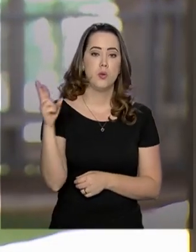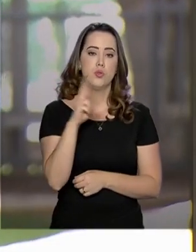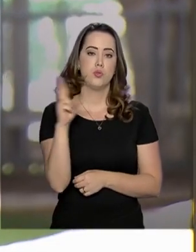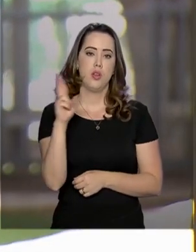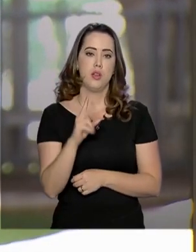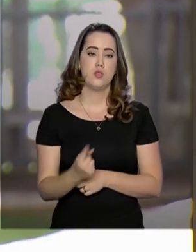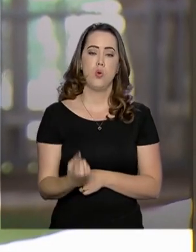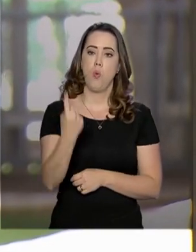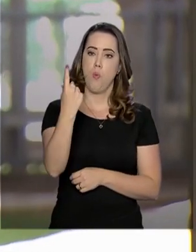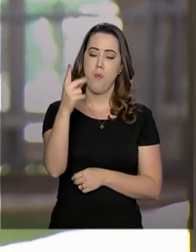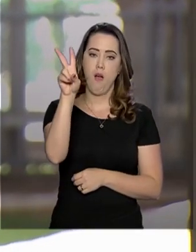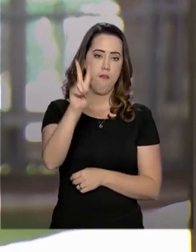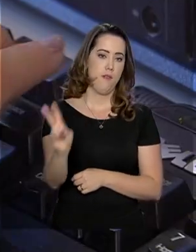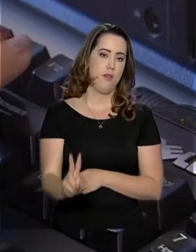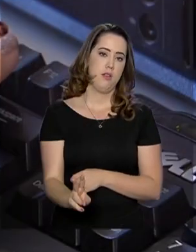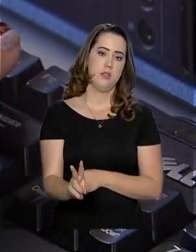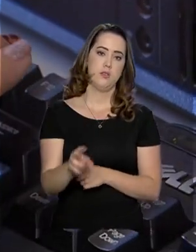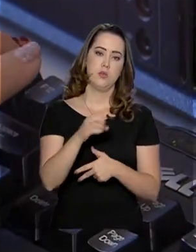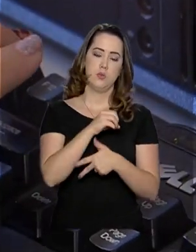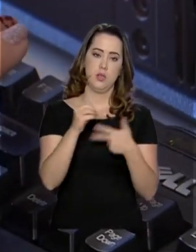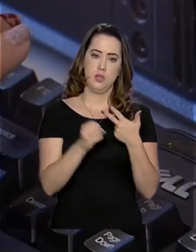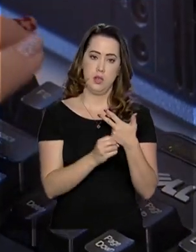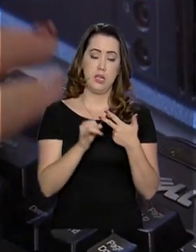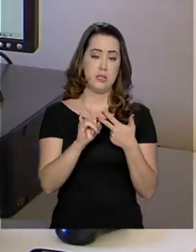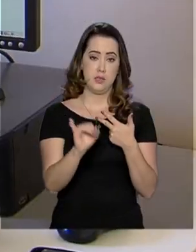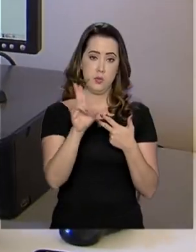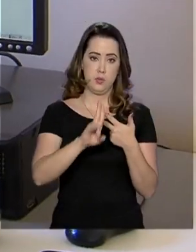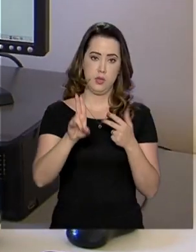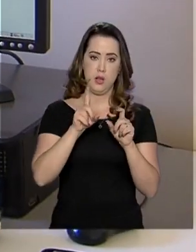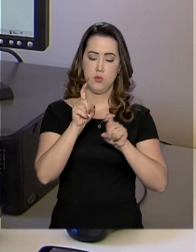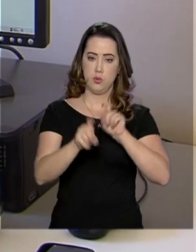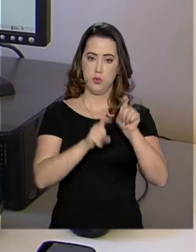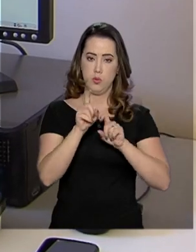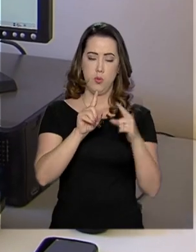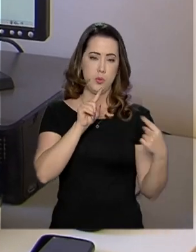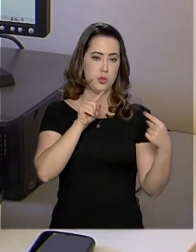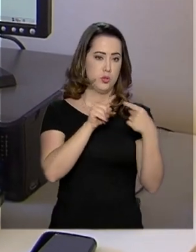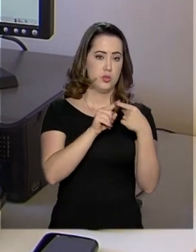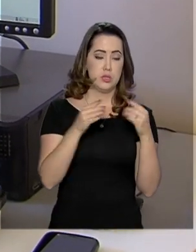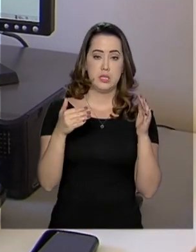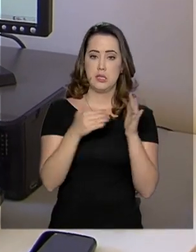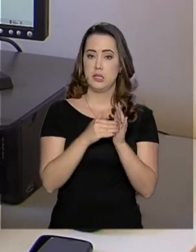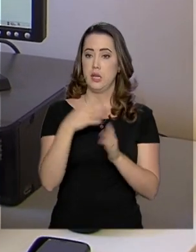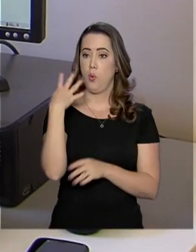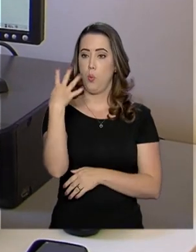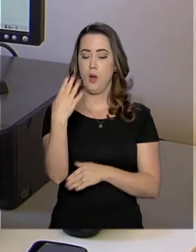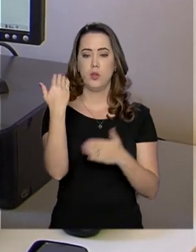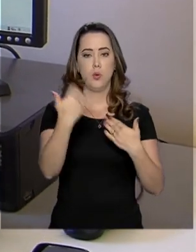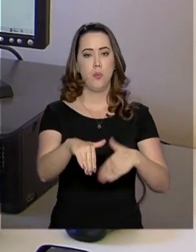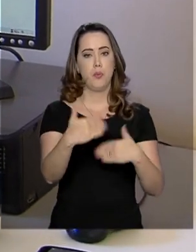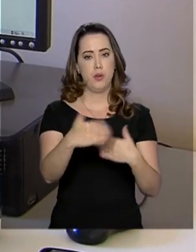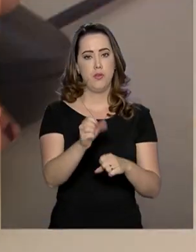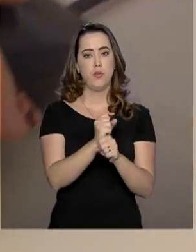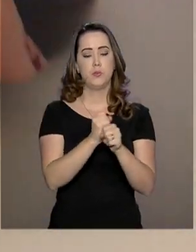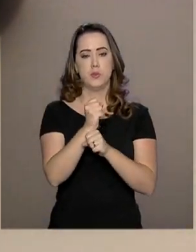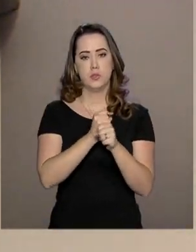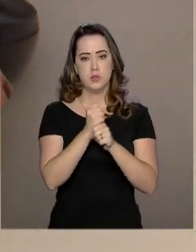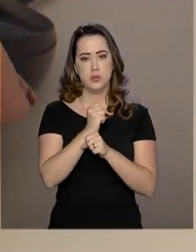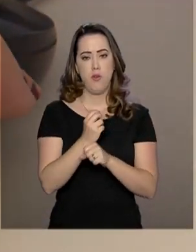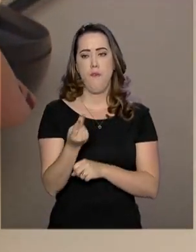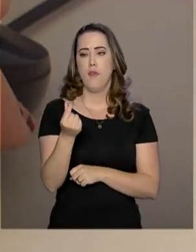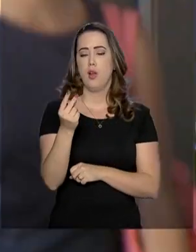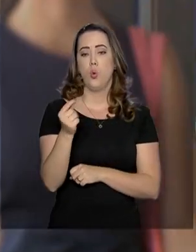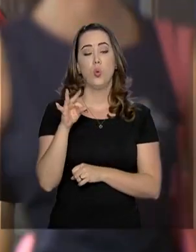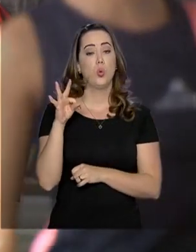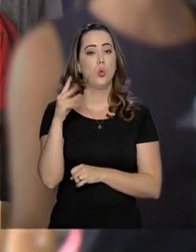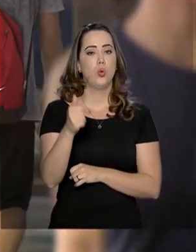aplicar apenas uma edição do Enem. Com o modelo digital, a meta é aplicar até quatro provas do Enem por ano, a um custo